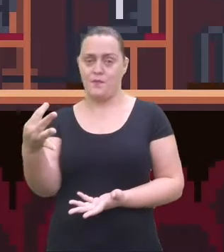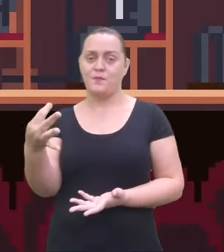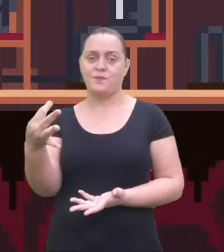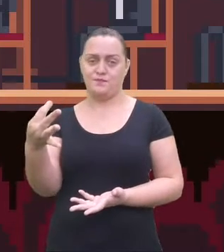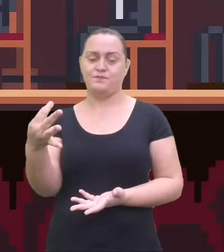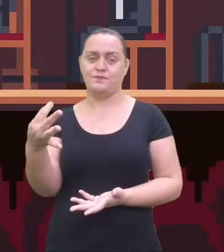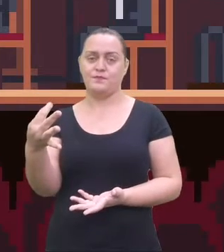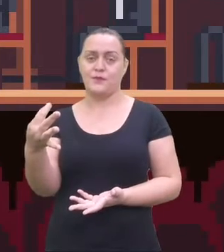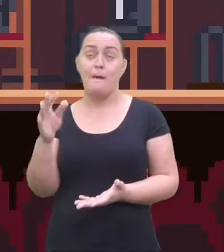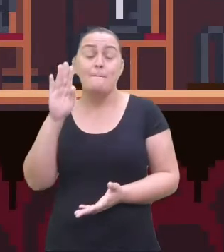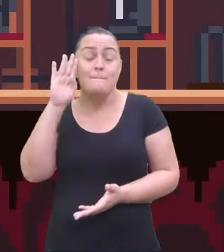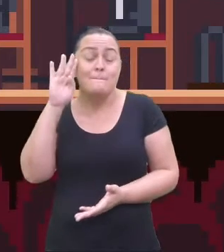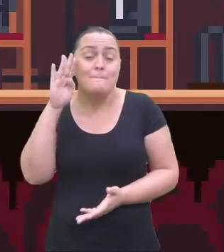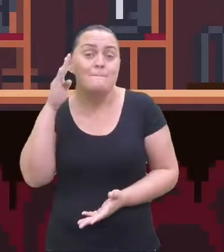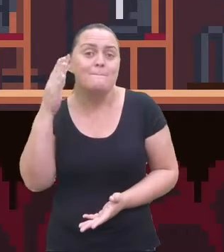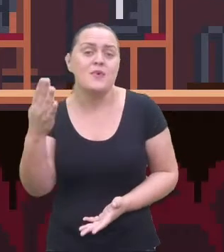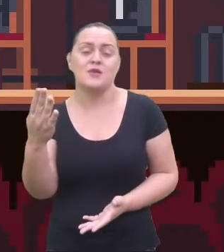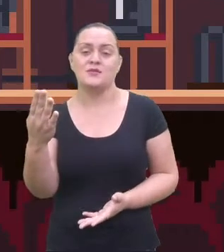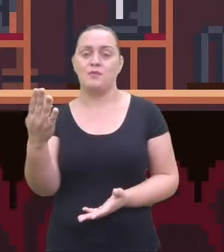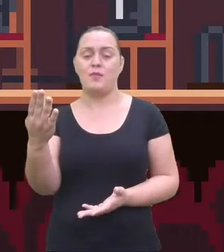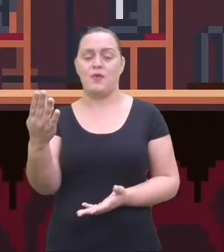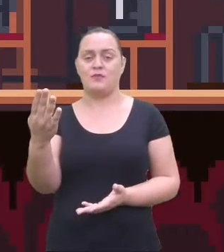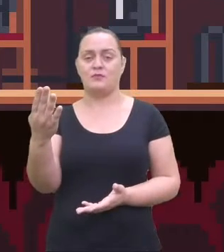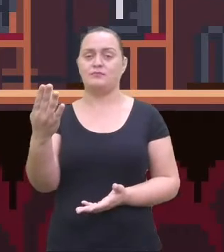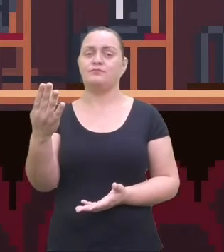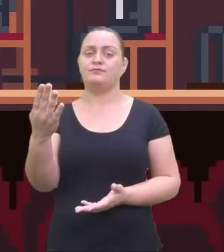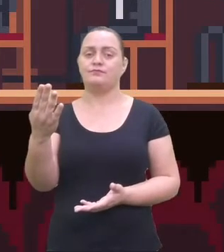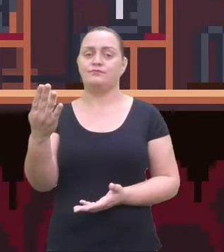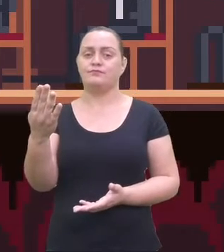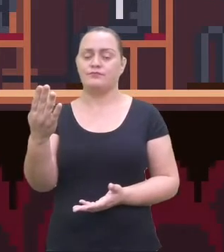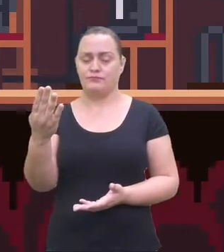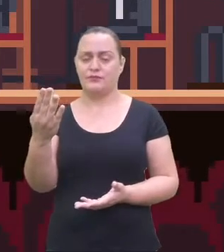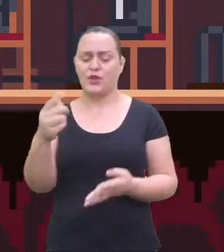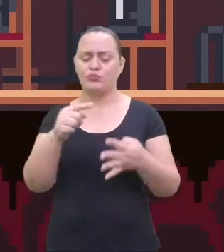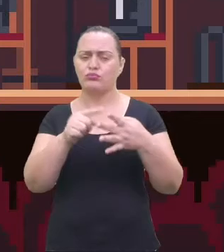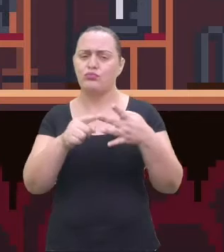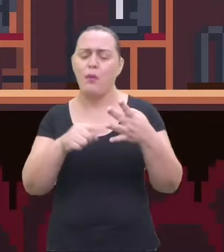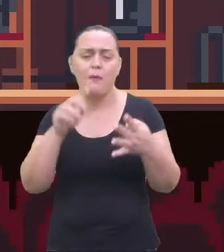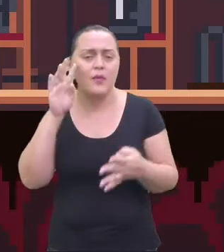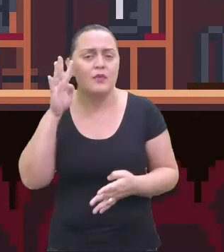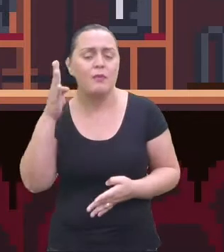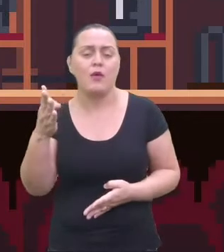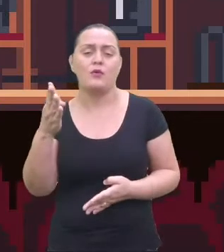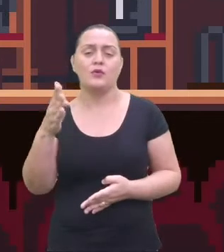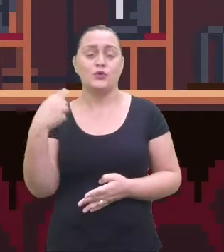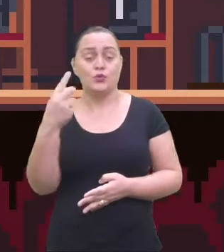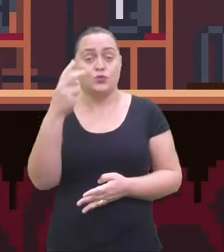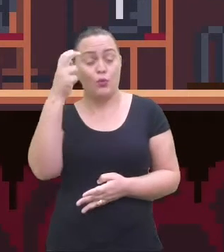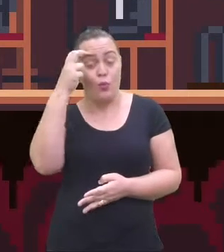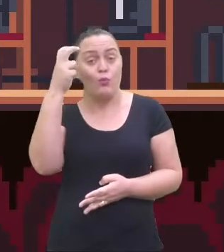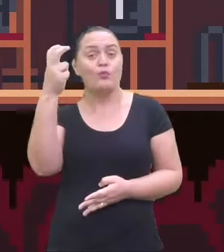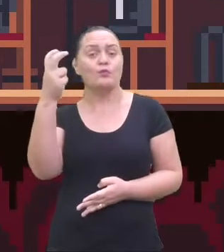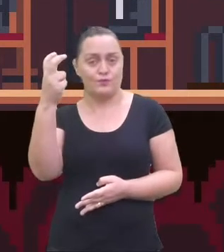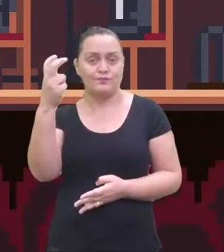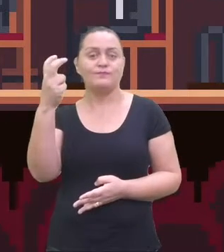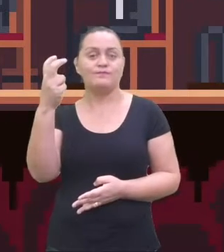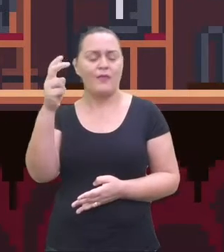cultura, gente, olha o eu falei. A música é um dos principais elementos da nossa cultura.